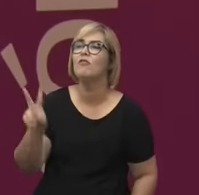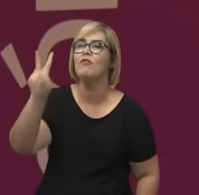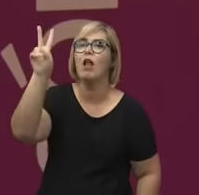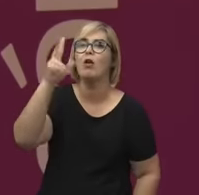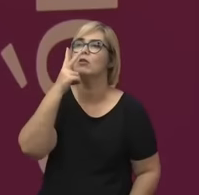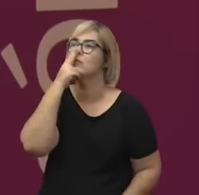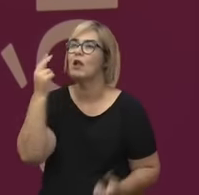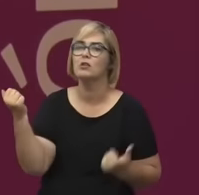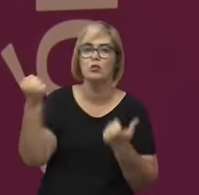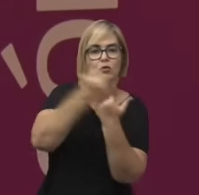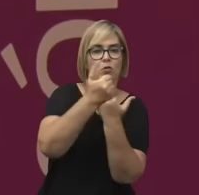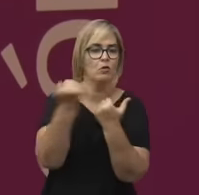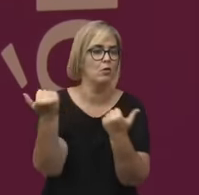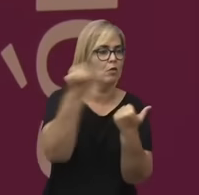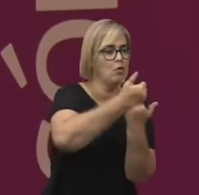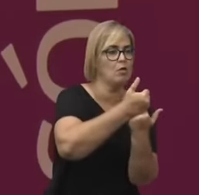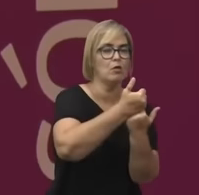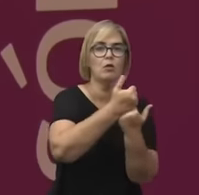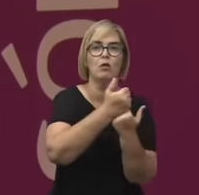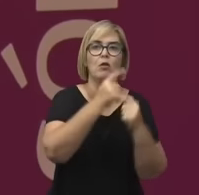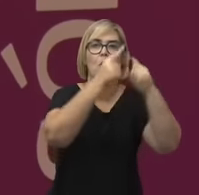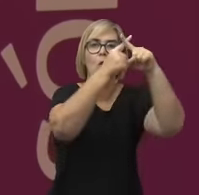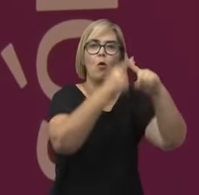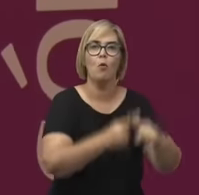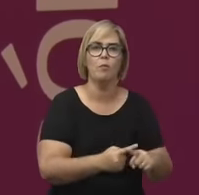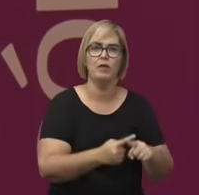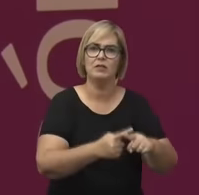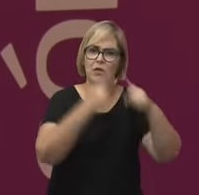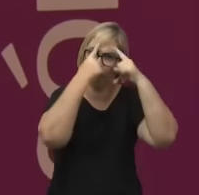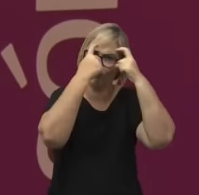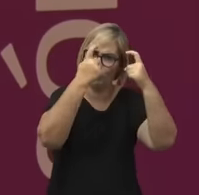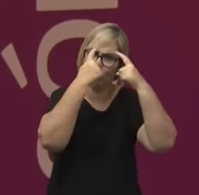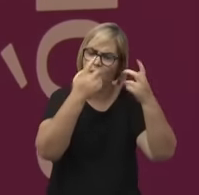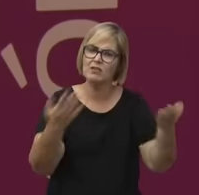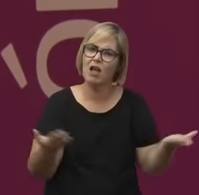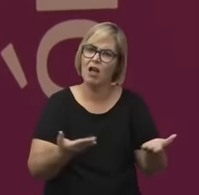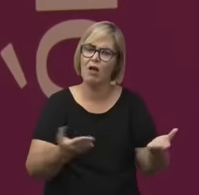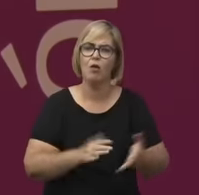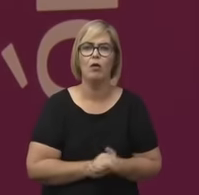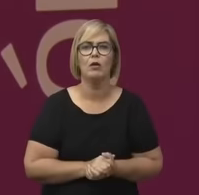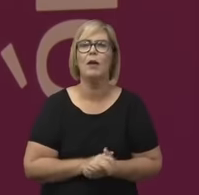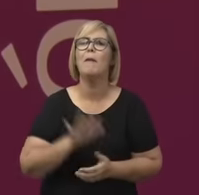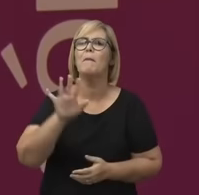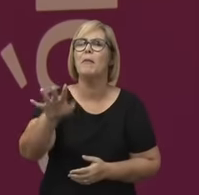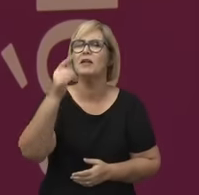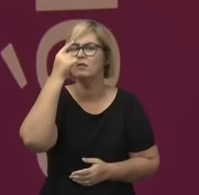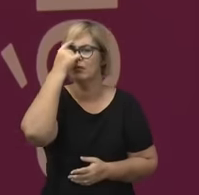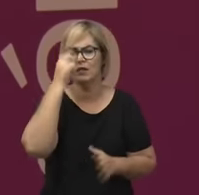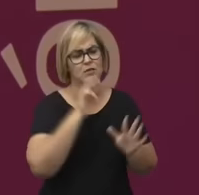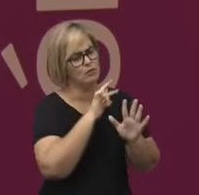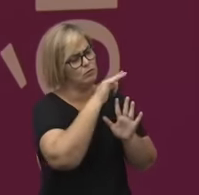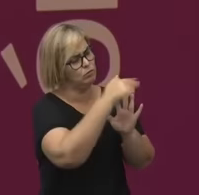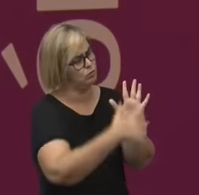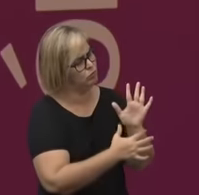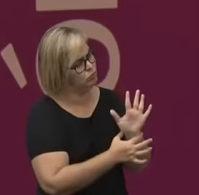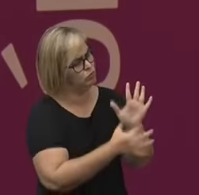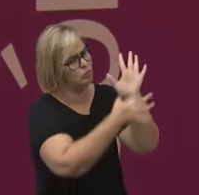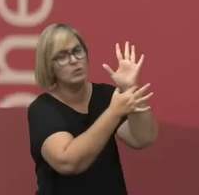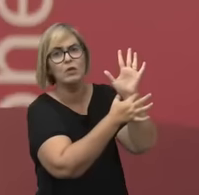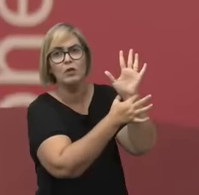competição e pela violência. E a pergunta que ela faz é, pensando em sustentabilidade, o futuro é feminino?